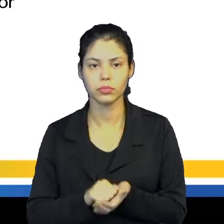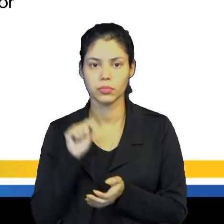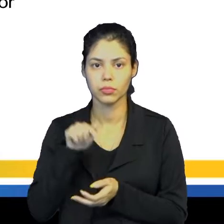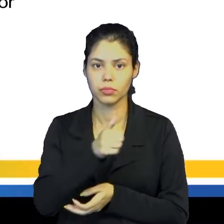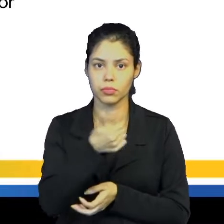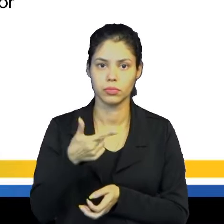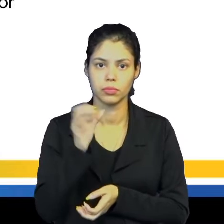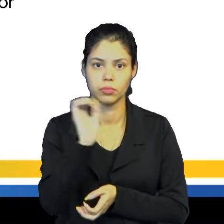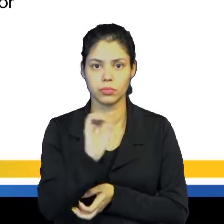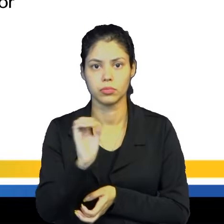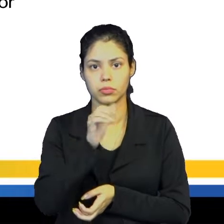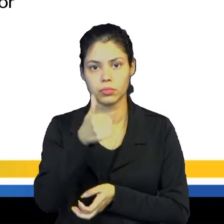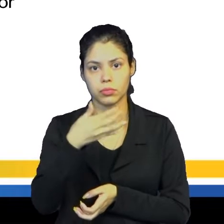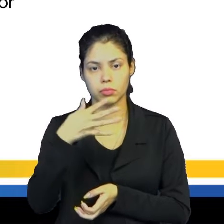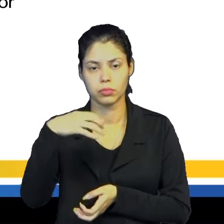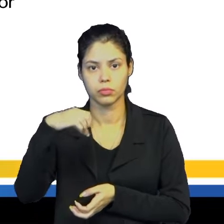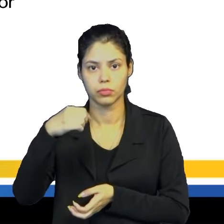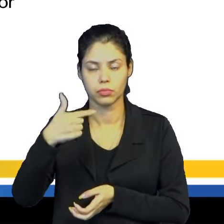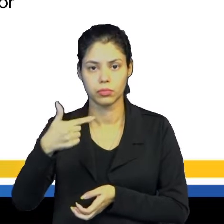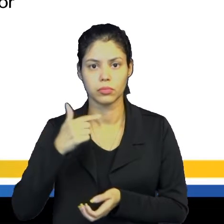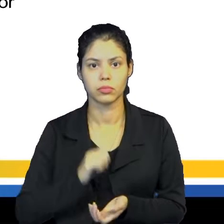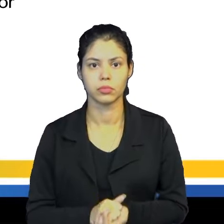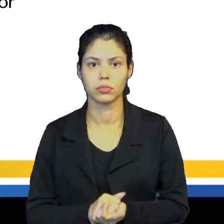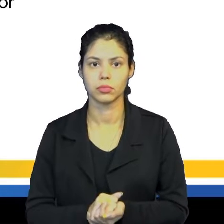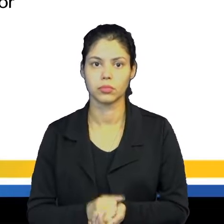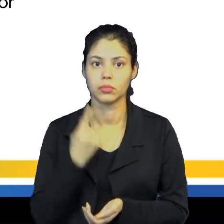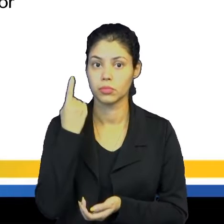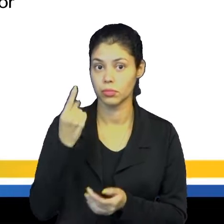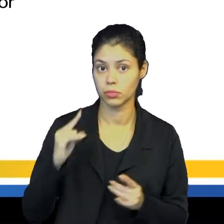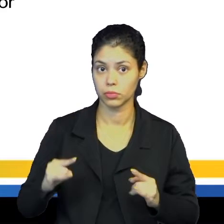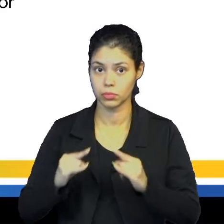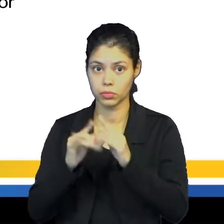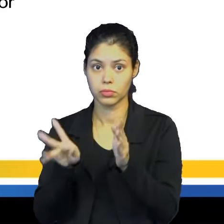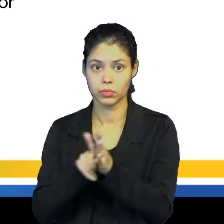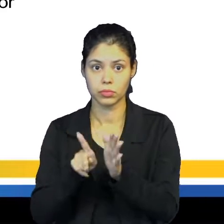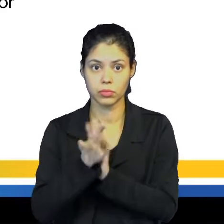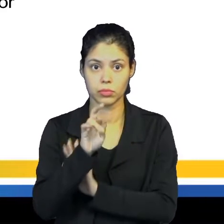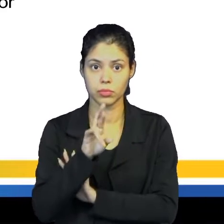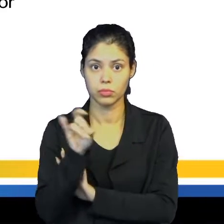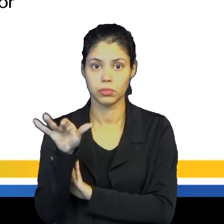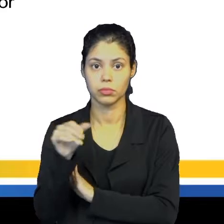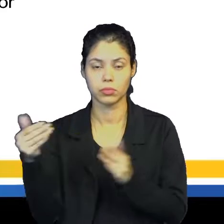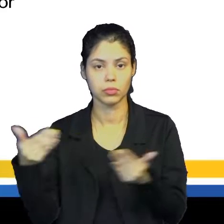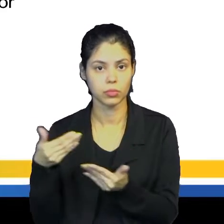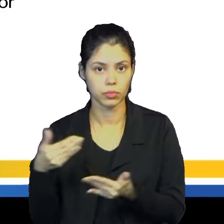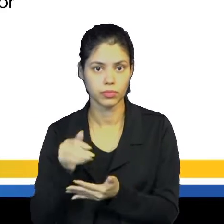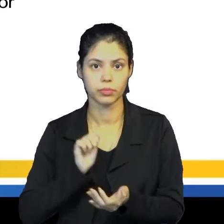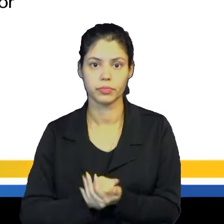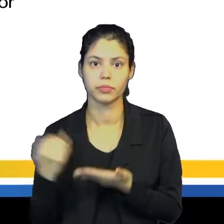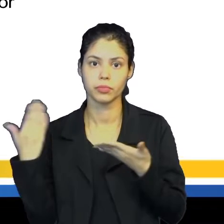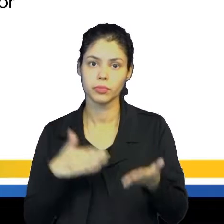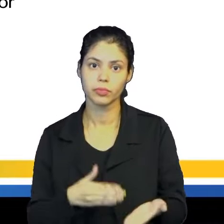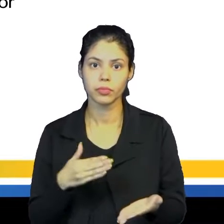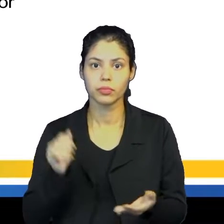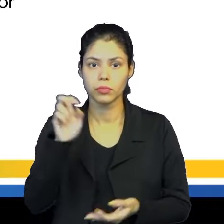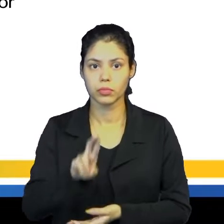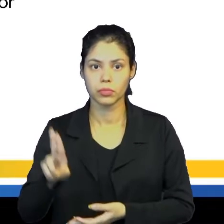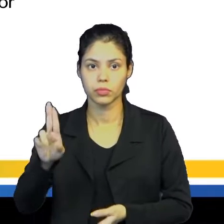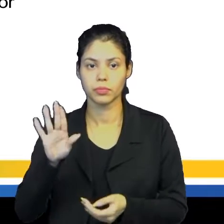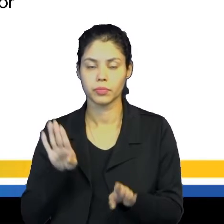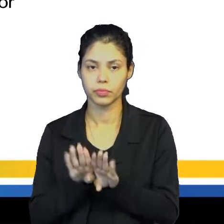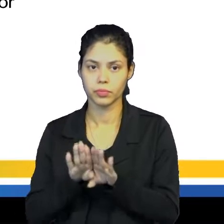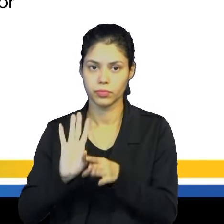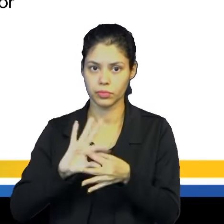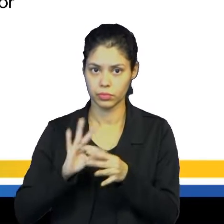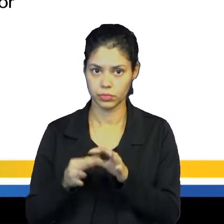em 12 de outubro de 1492, em uma ilha que pertence às Bahamas atualmente. A chegada dos europeus,